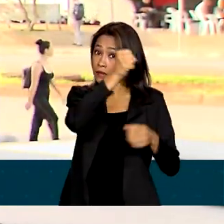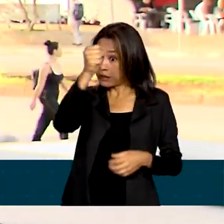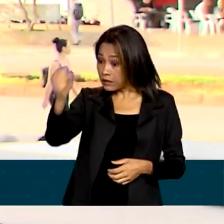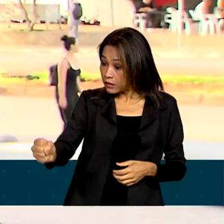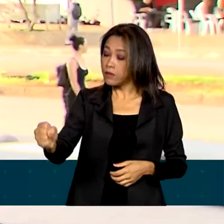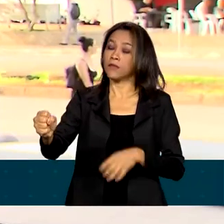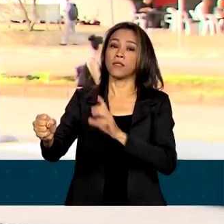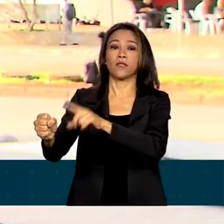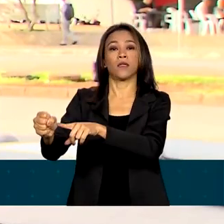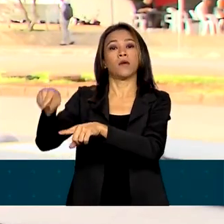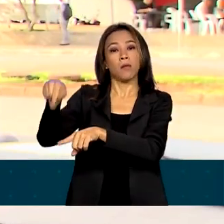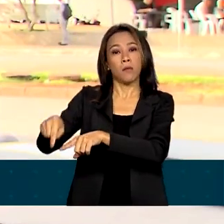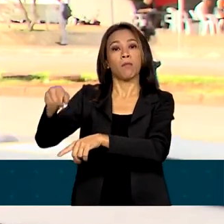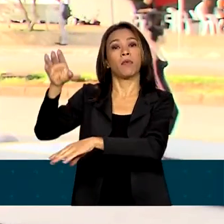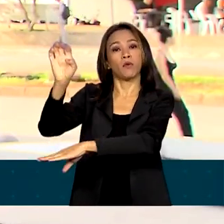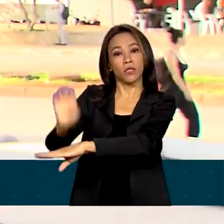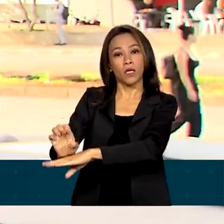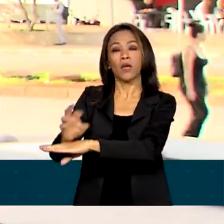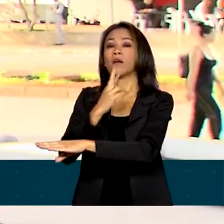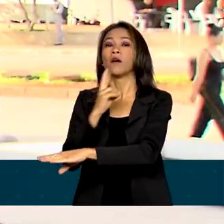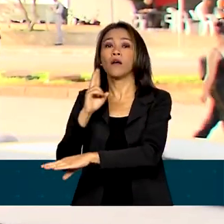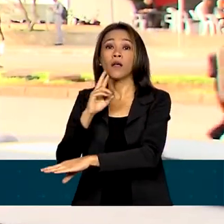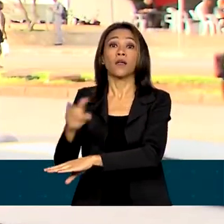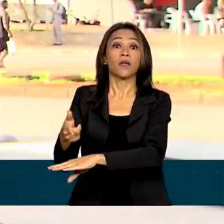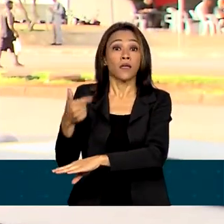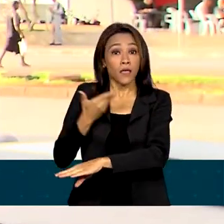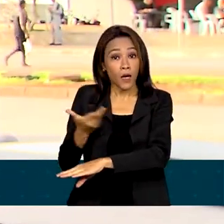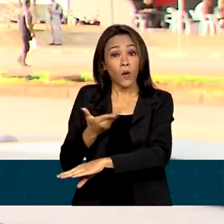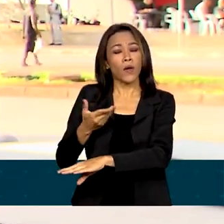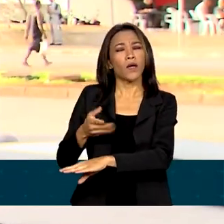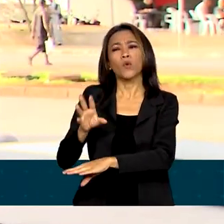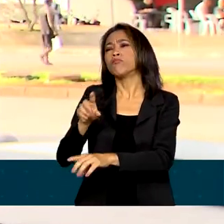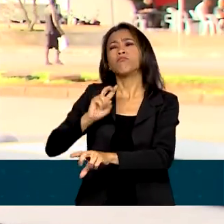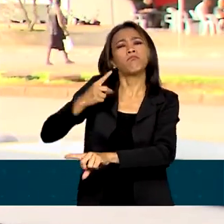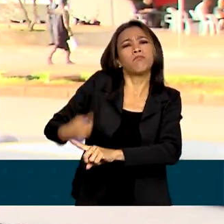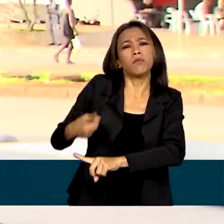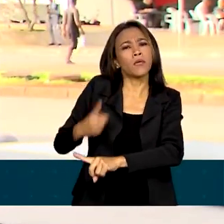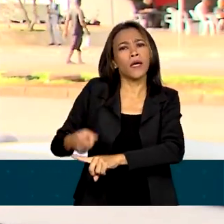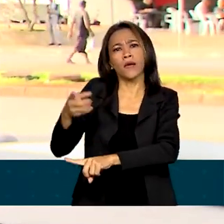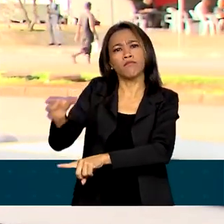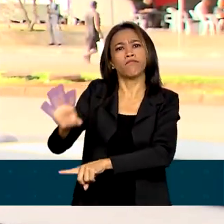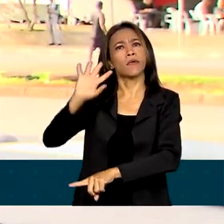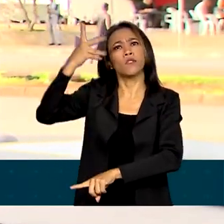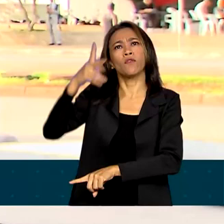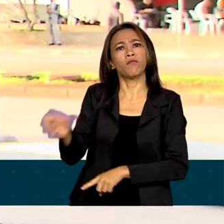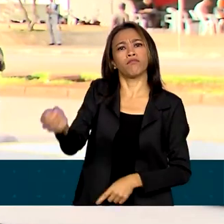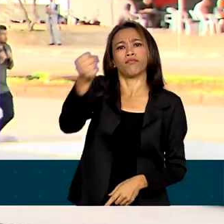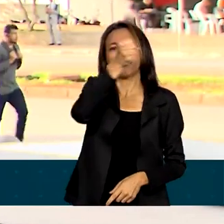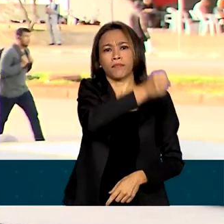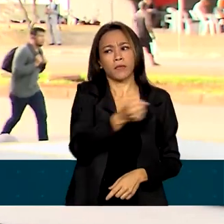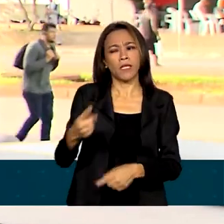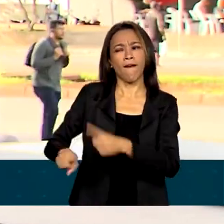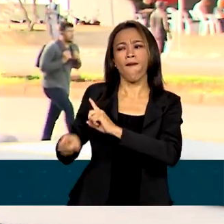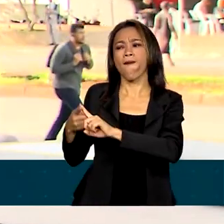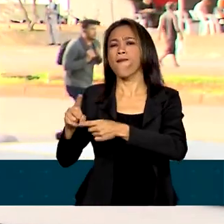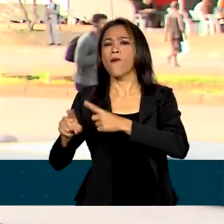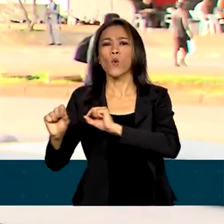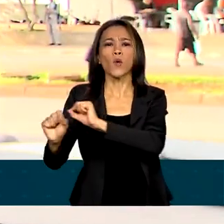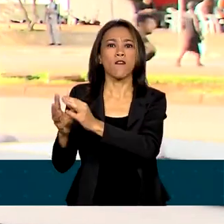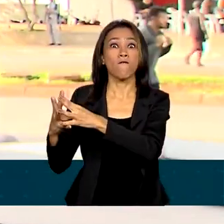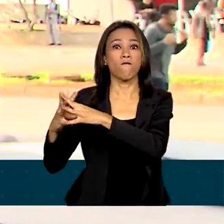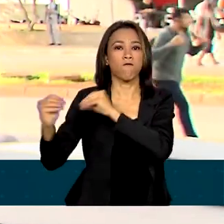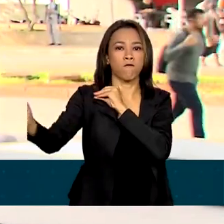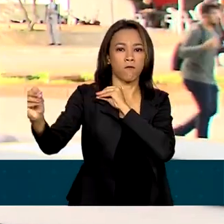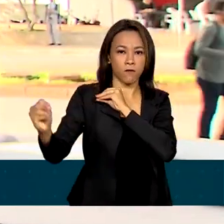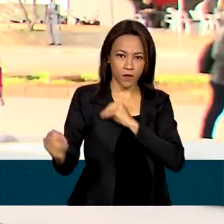ontem, segundo o ministro da Justiça e Segurança Pública, Flávio Dino, se deu devido a um suposto plano de fuga. Dino falou sobre